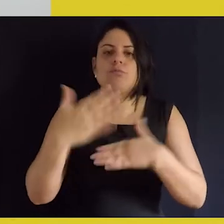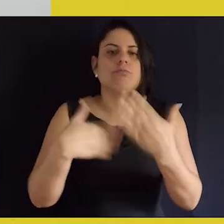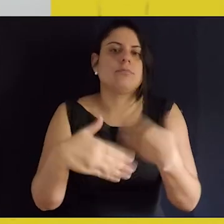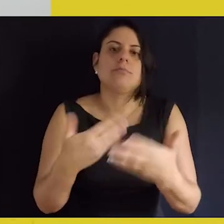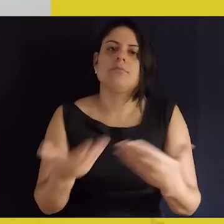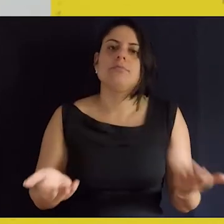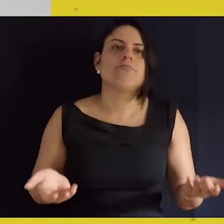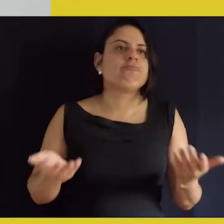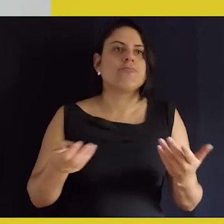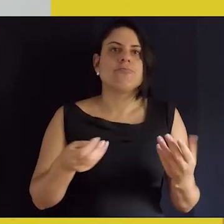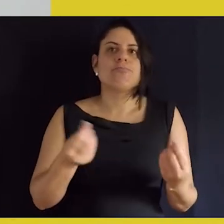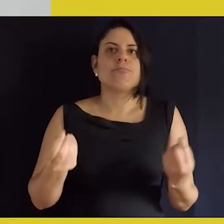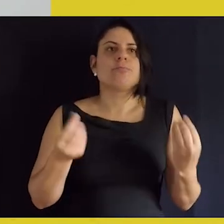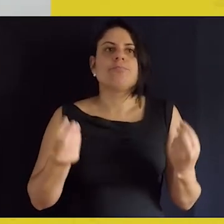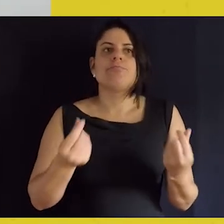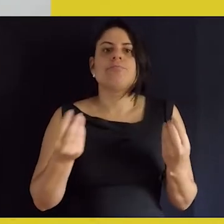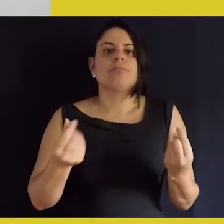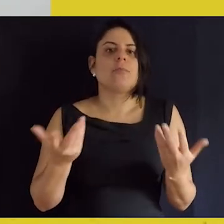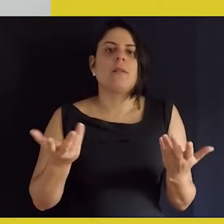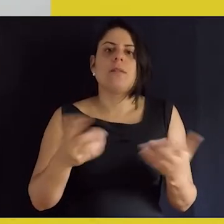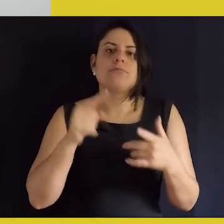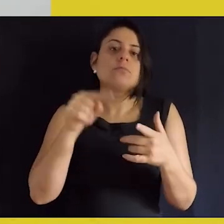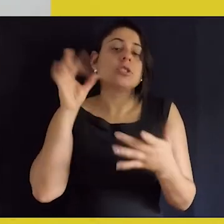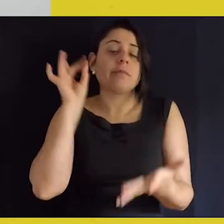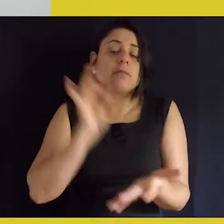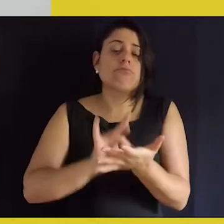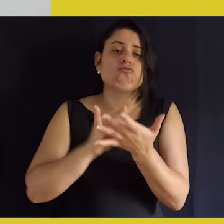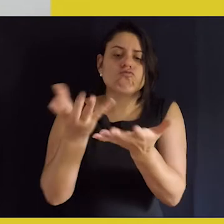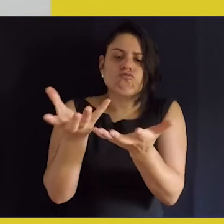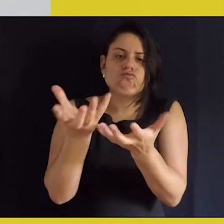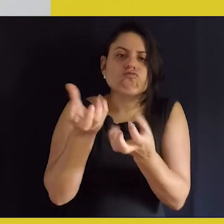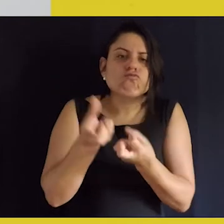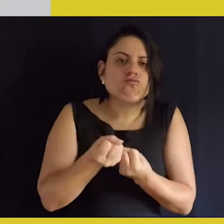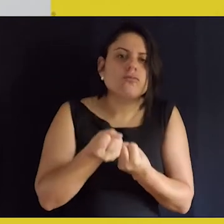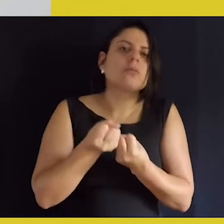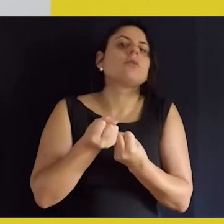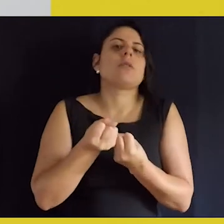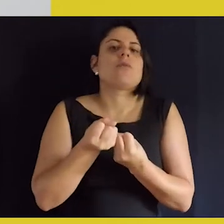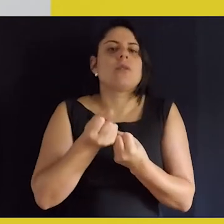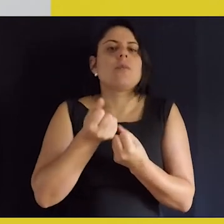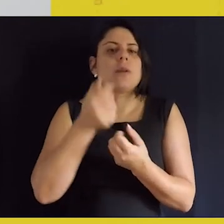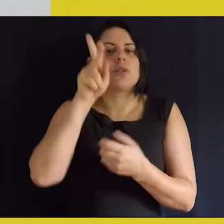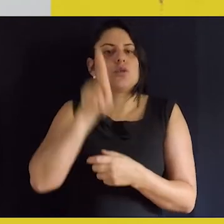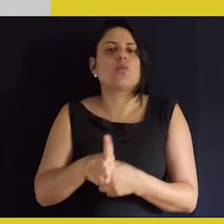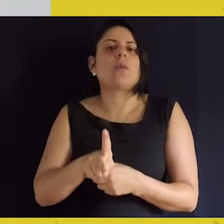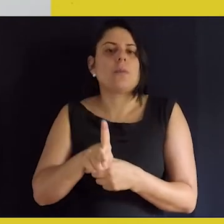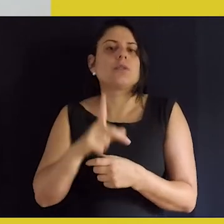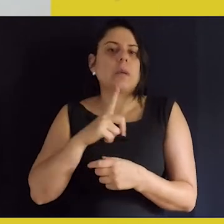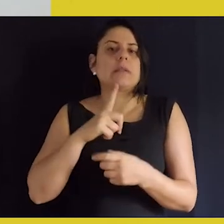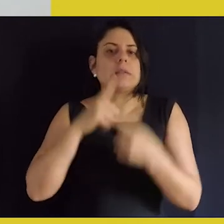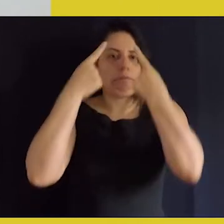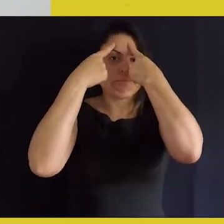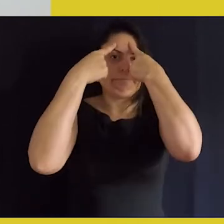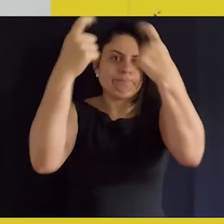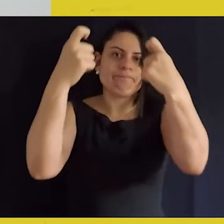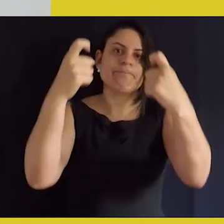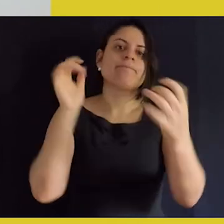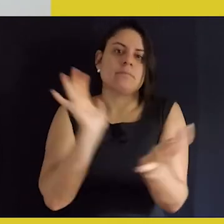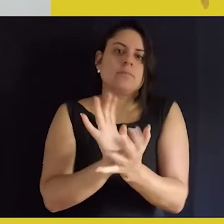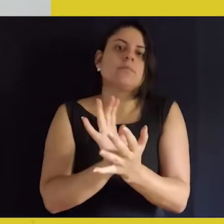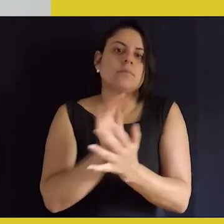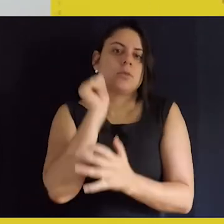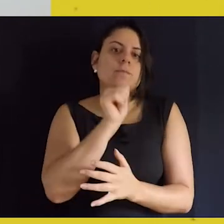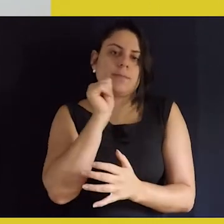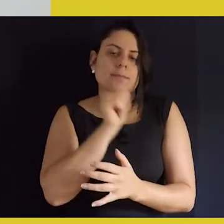uma demanda, durante o acolhimento de uma